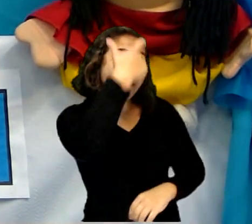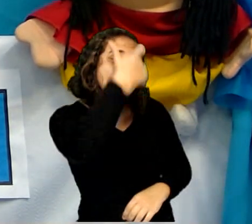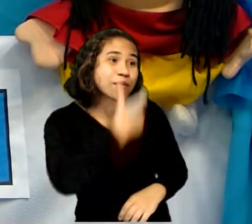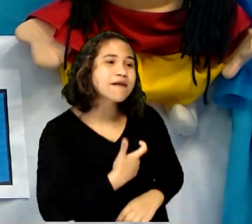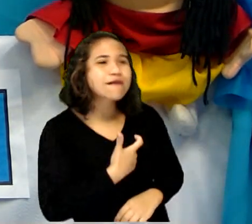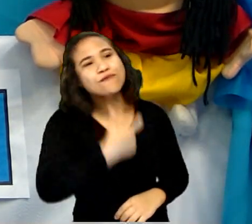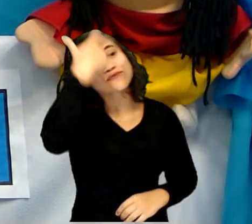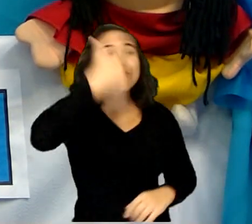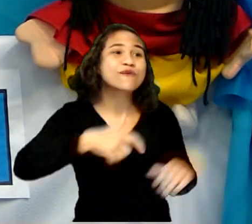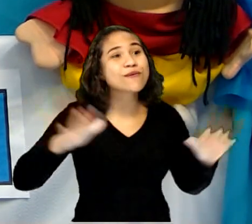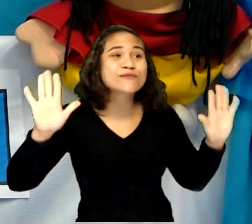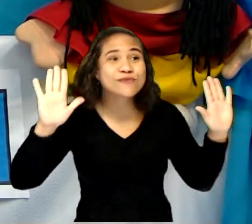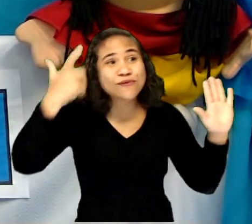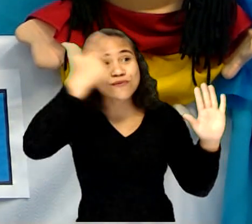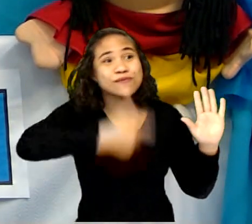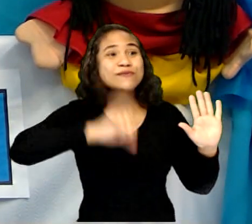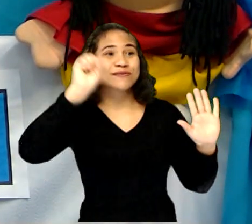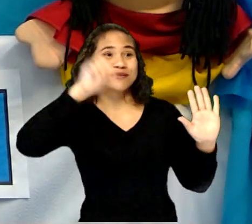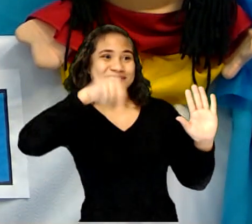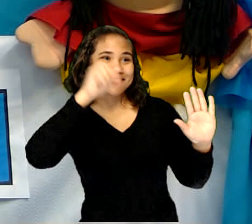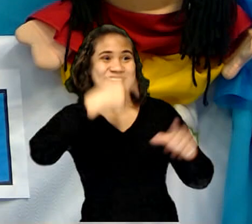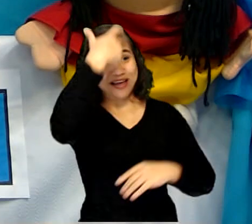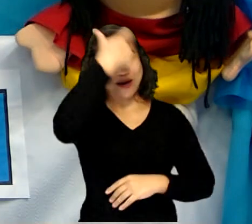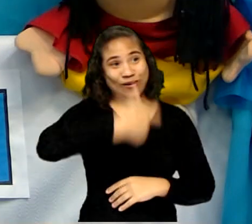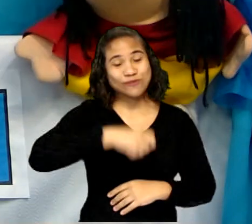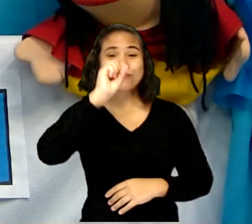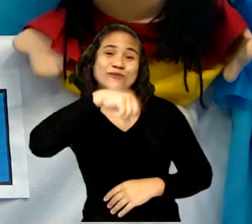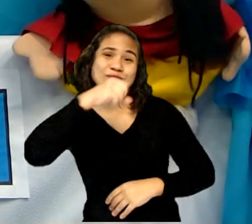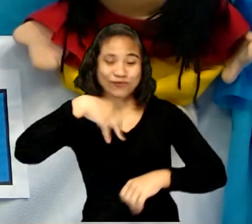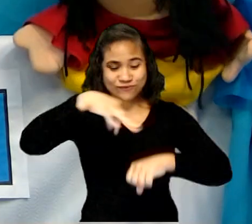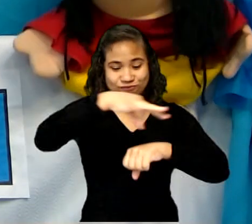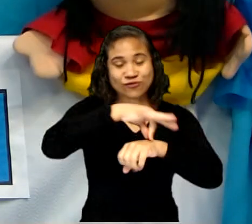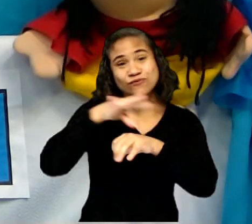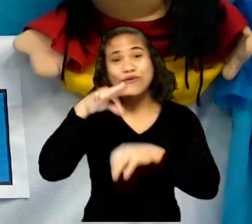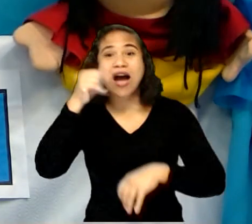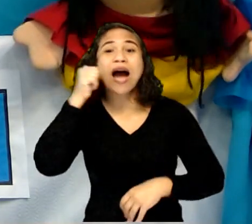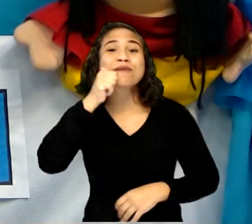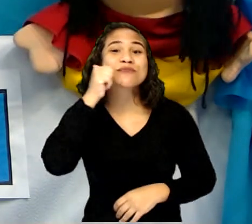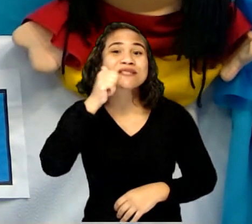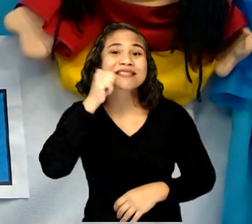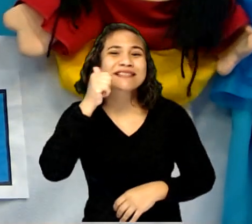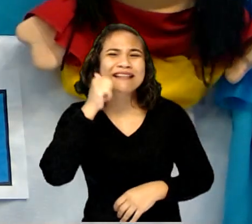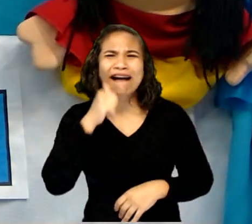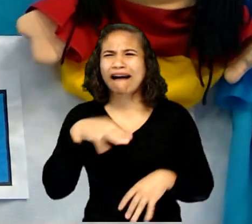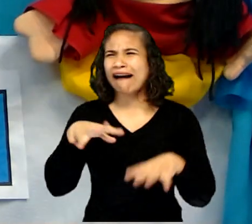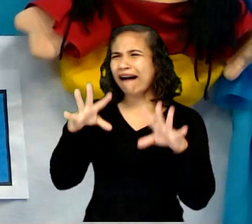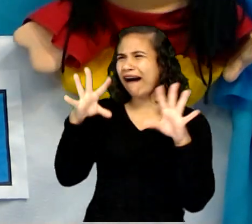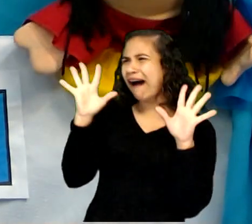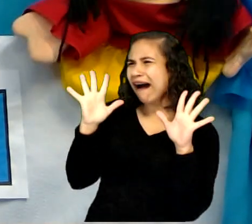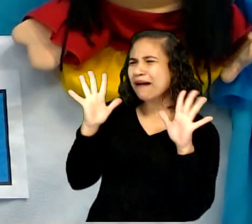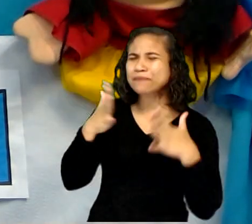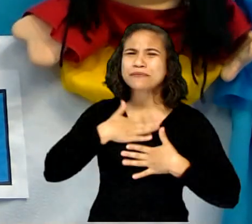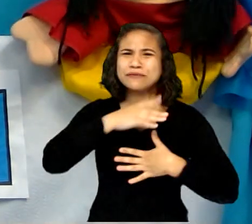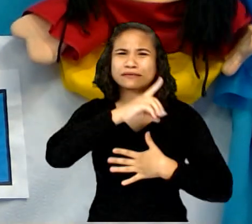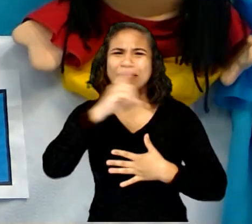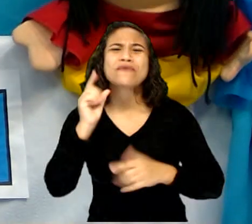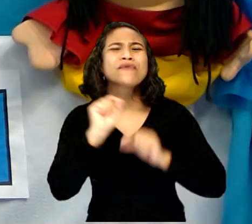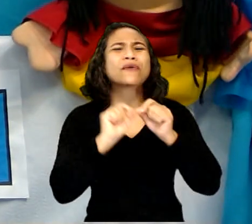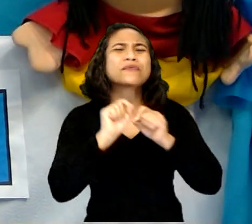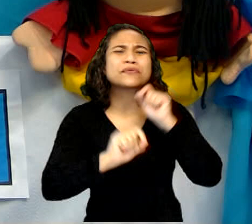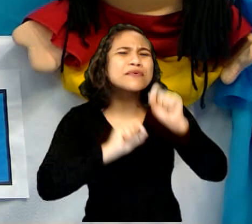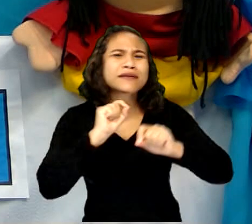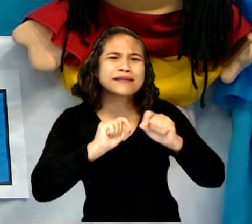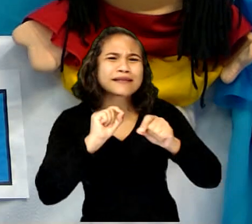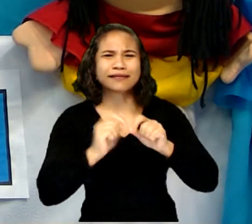Sou eu! Sou eu sim! Eu sou a fêmea do Aedes aegypti! E ele faz o quê?